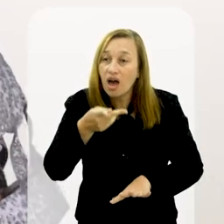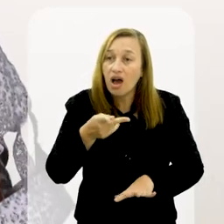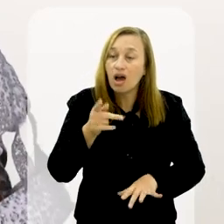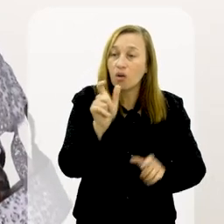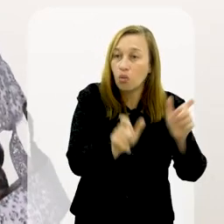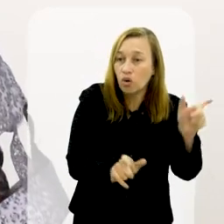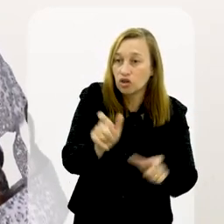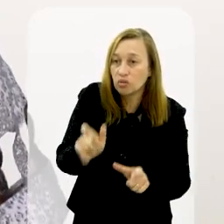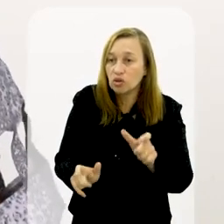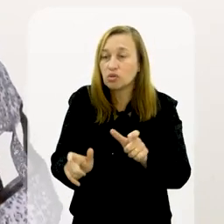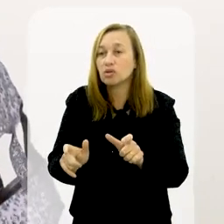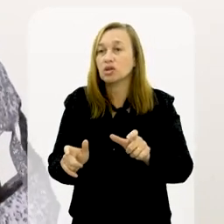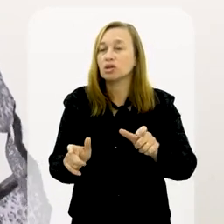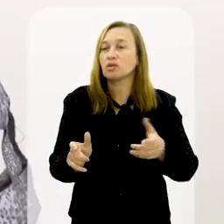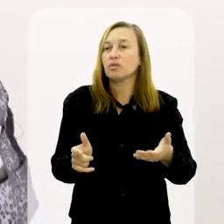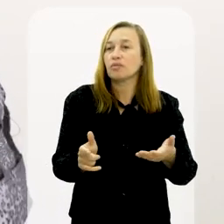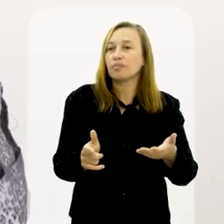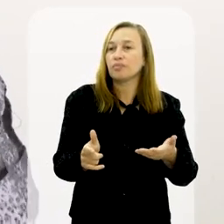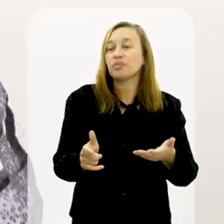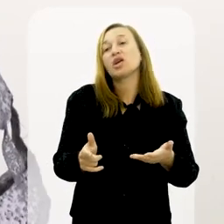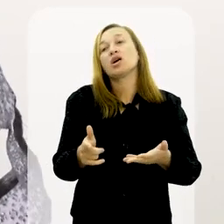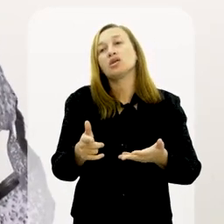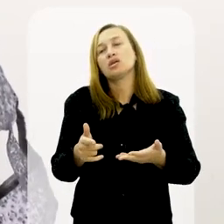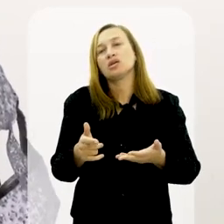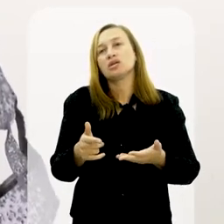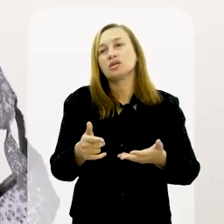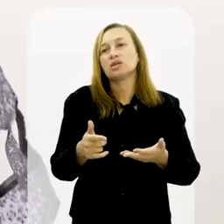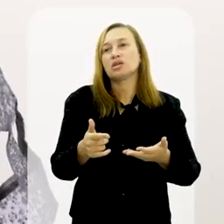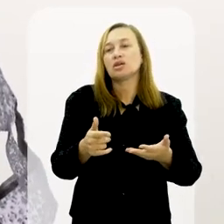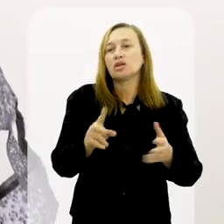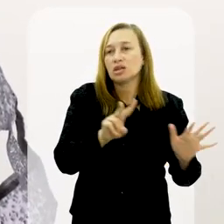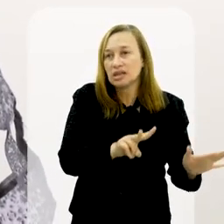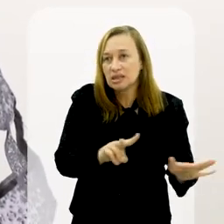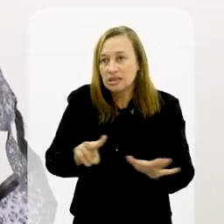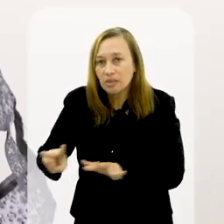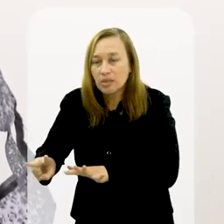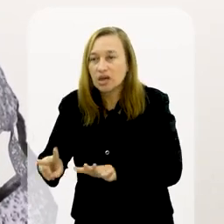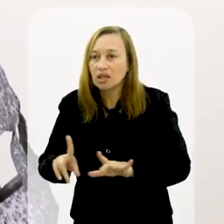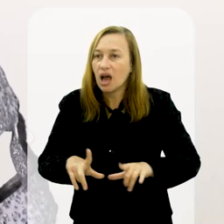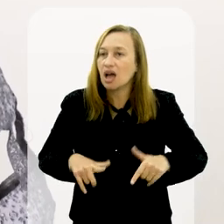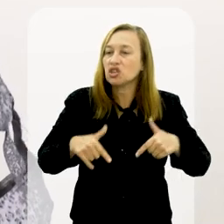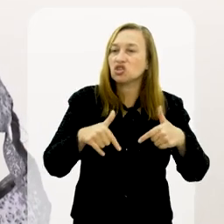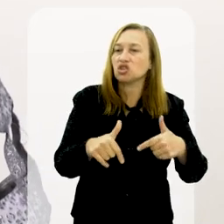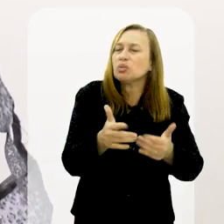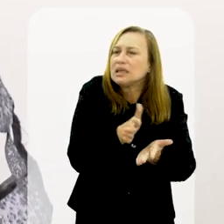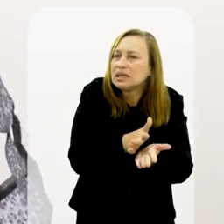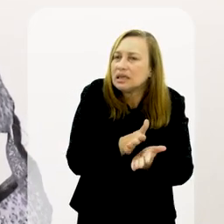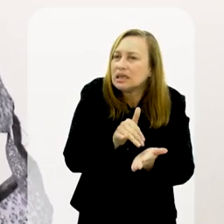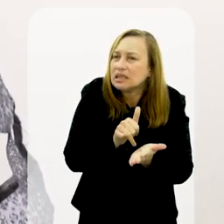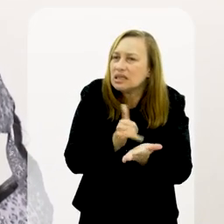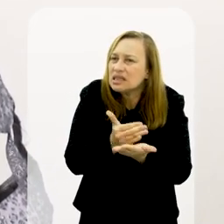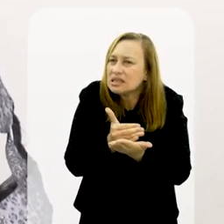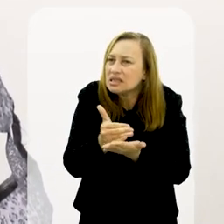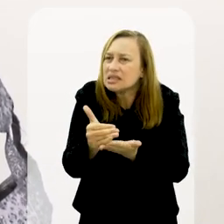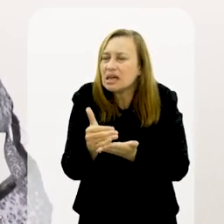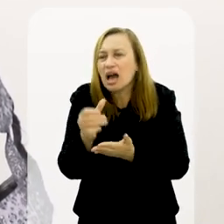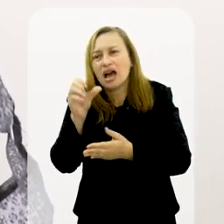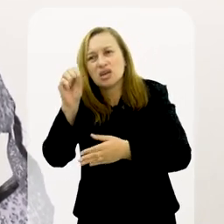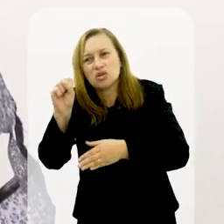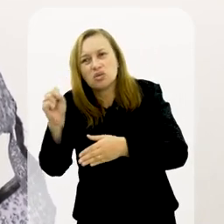nessas pessoas. Para poder ser uma coisa dinâmica, porque nós atendemos durante a semana. Então,